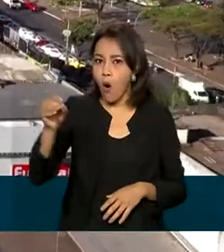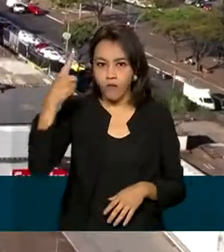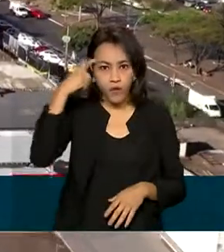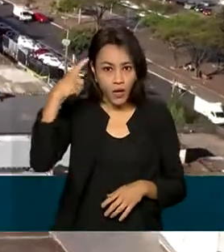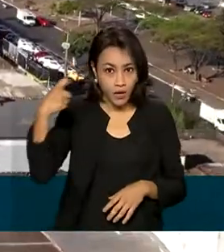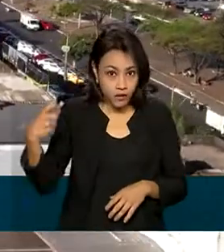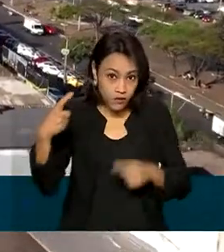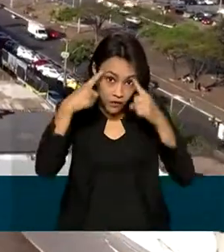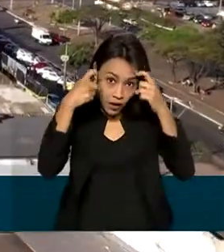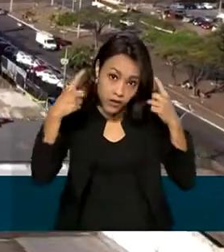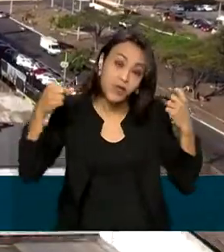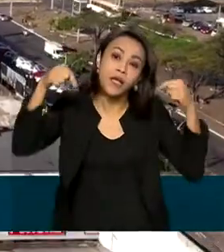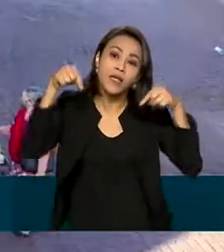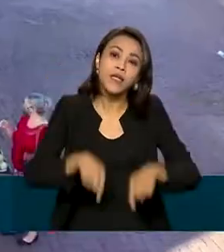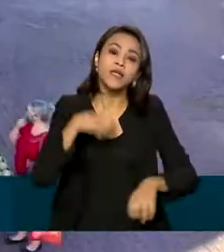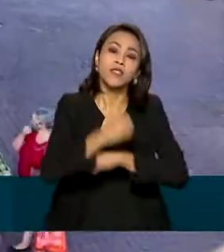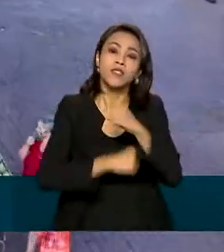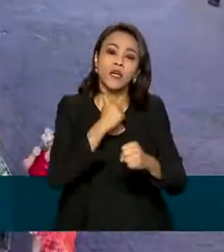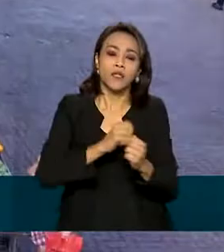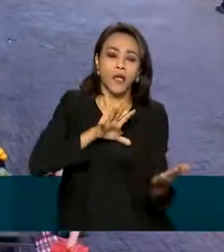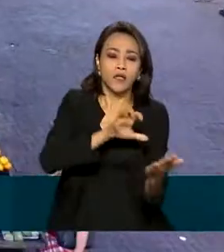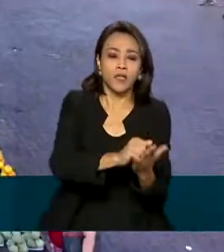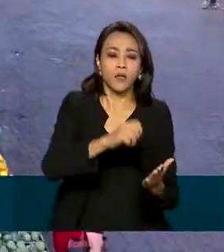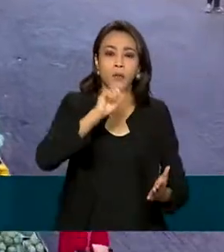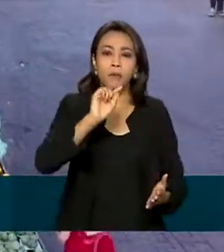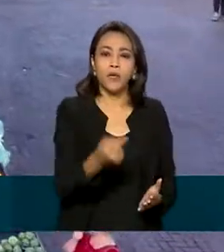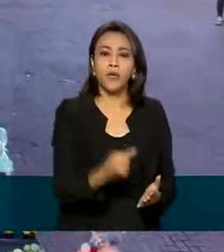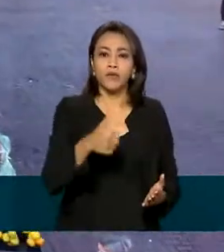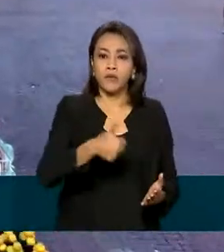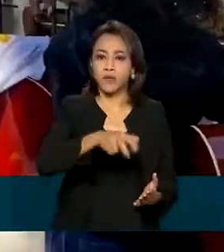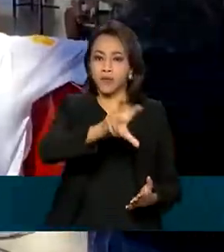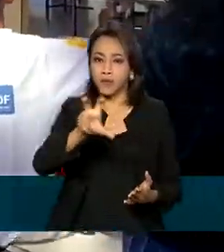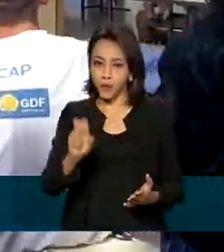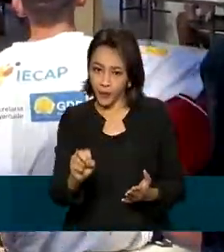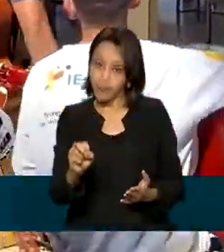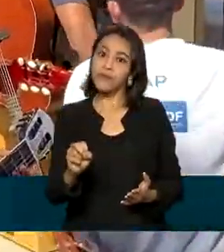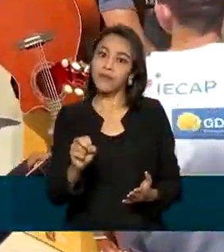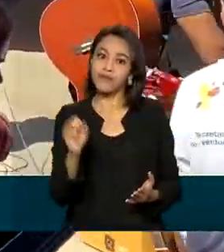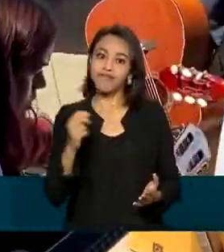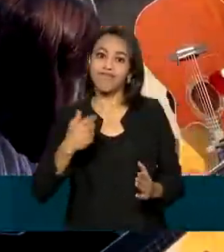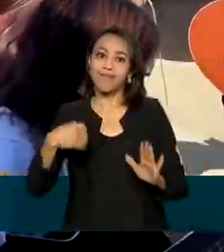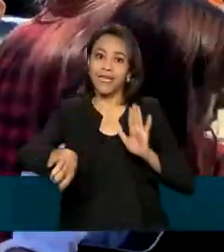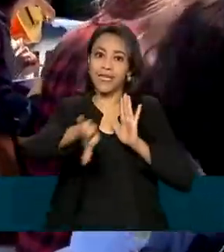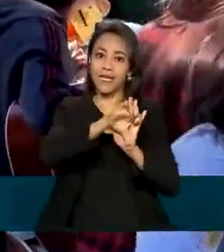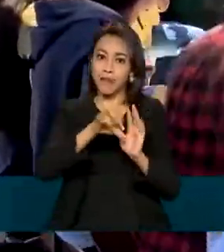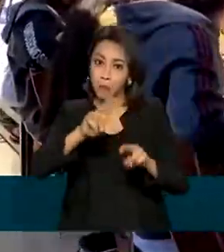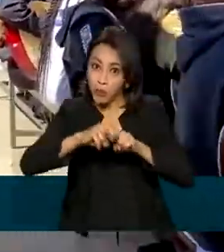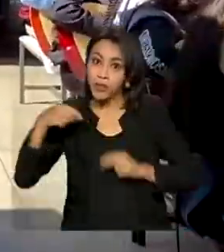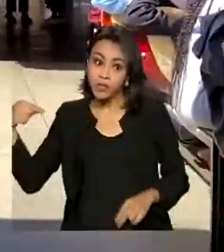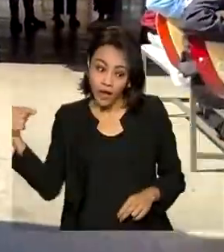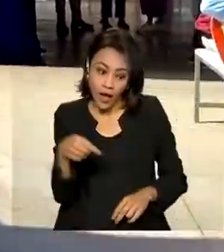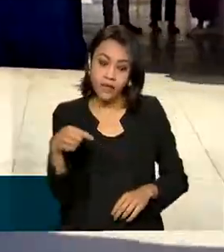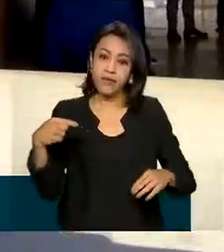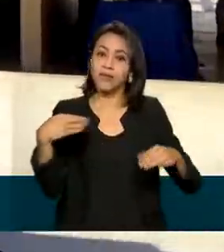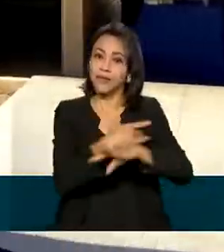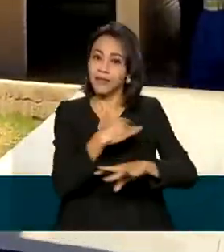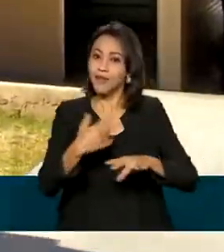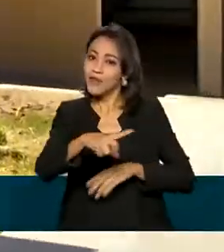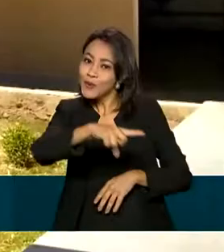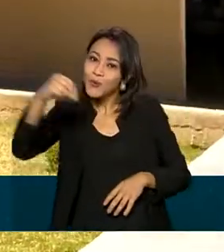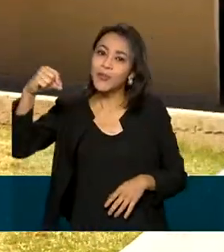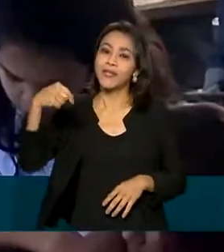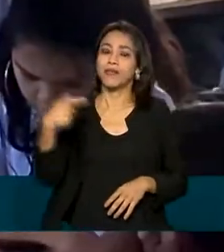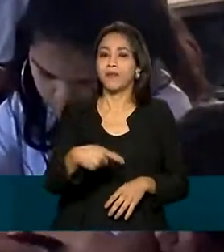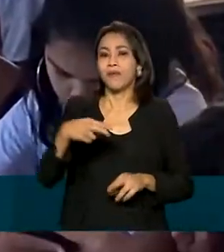neste ano, já foram registrados 1.150 crimes. Por isso, foi escolhido para participar do programa Vem